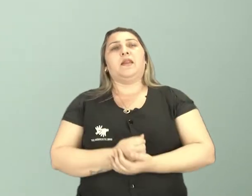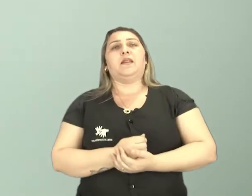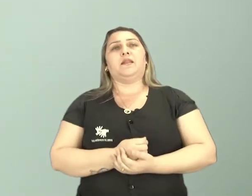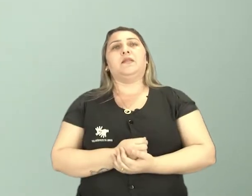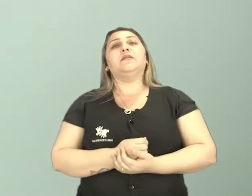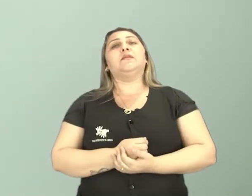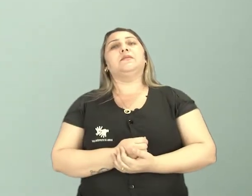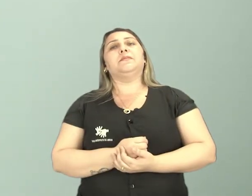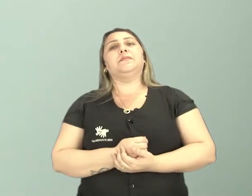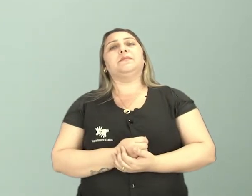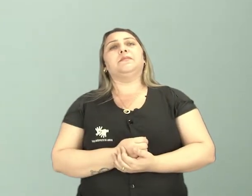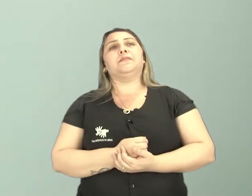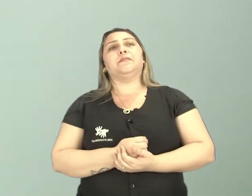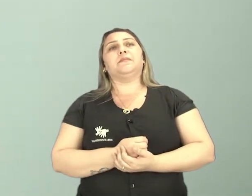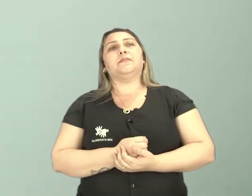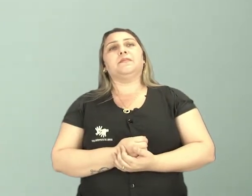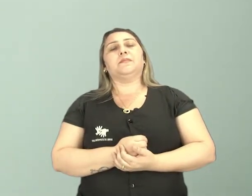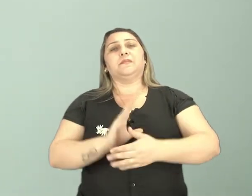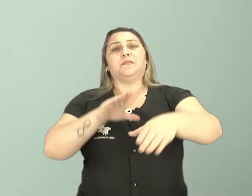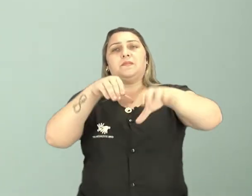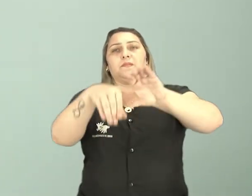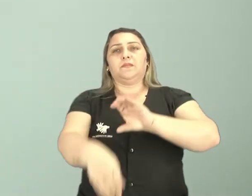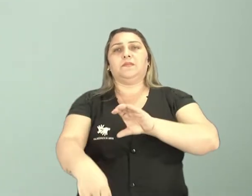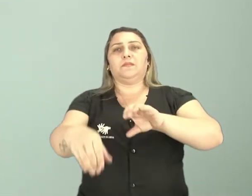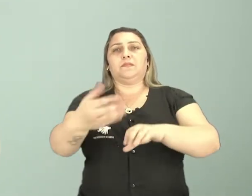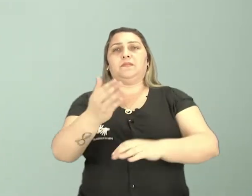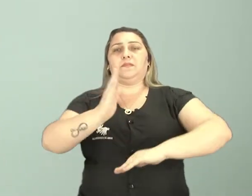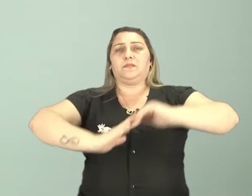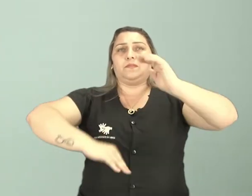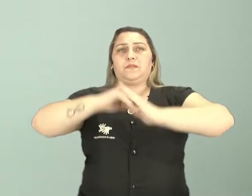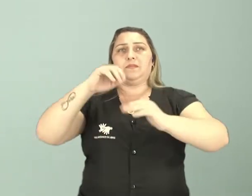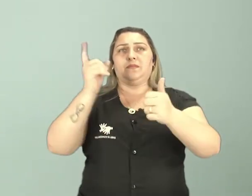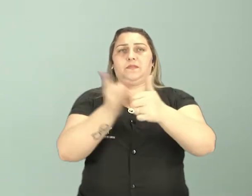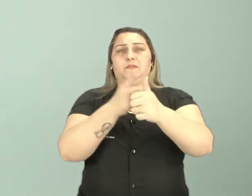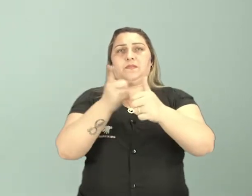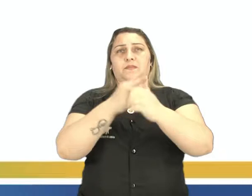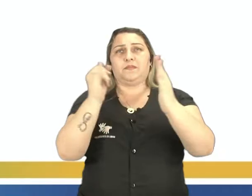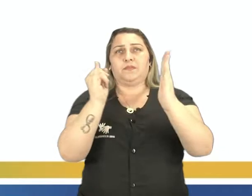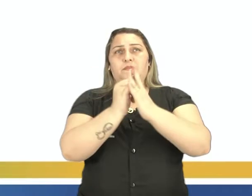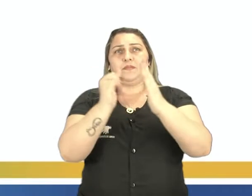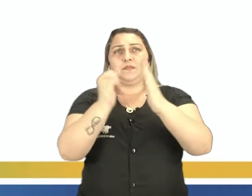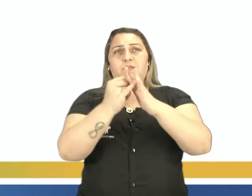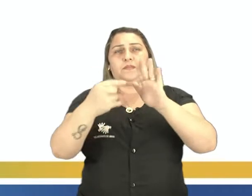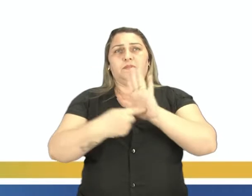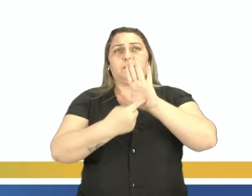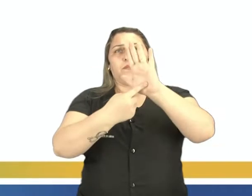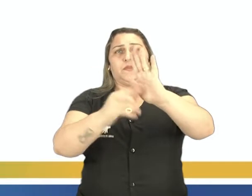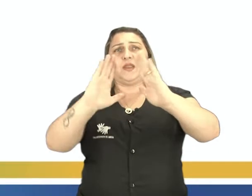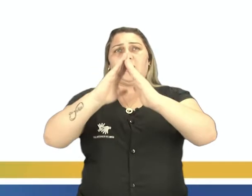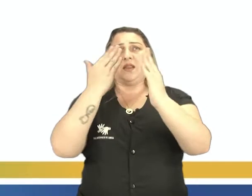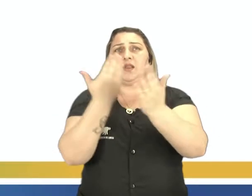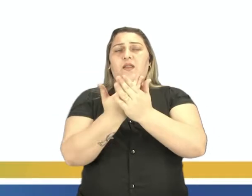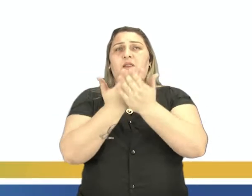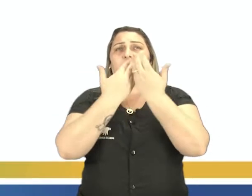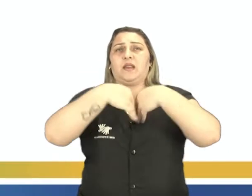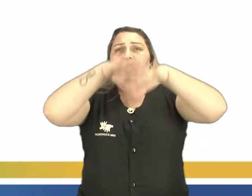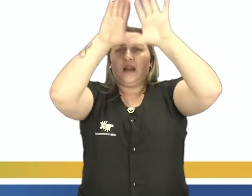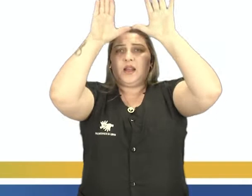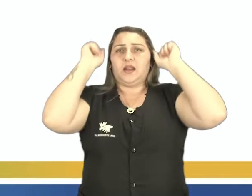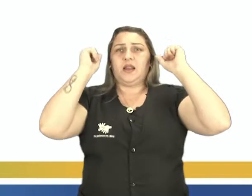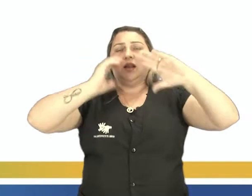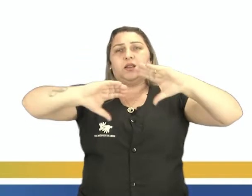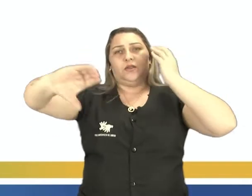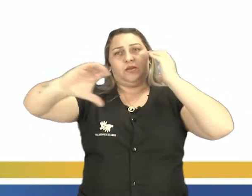uma certa forma, a sua formação profissional. A primeira instituição que eu quero apresentar para você é a Escola Acreana de